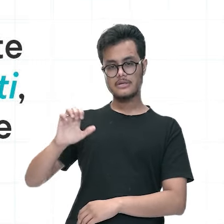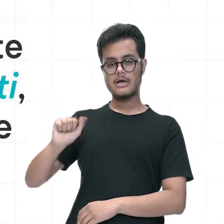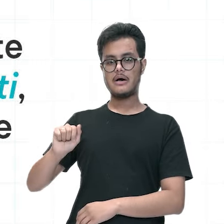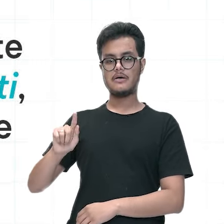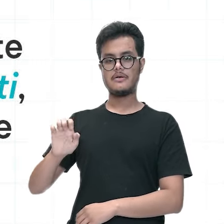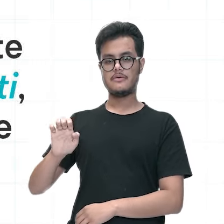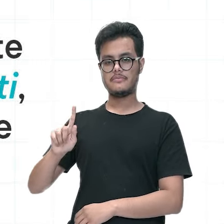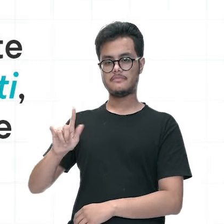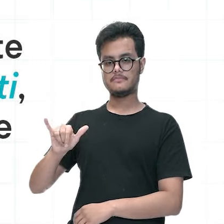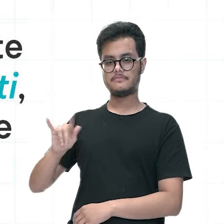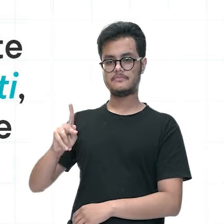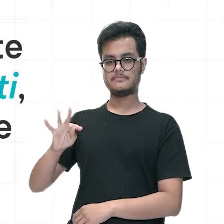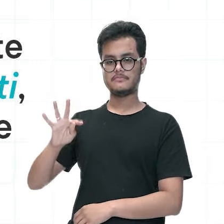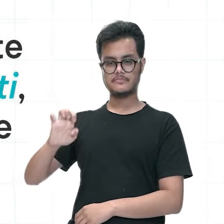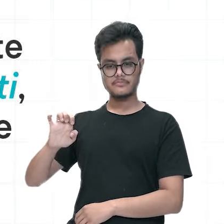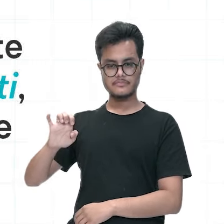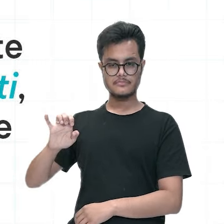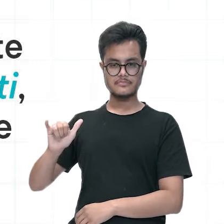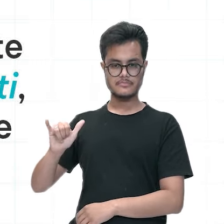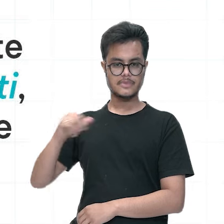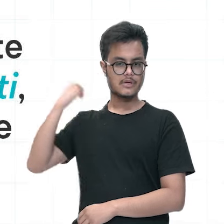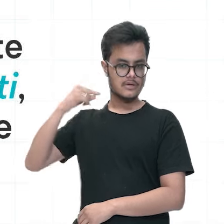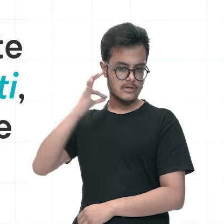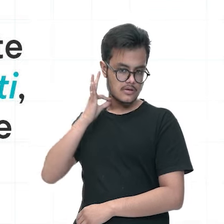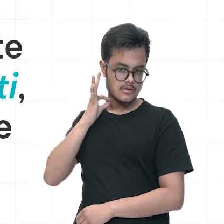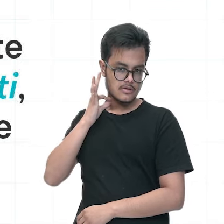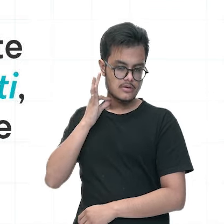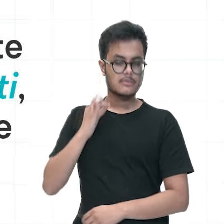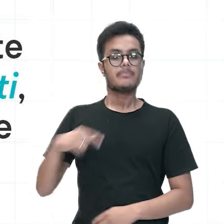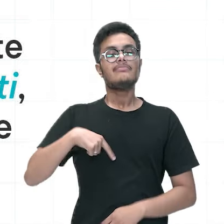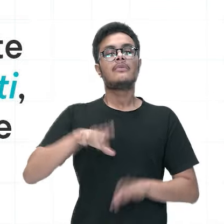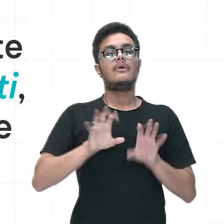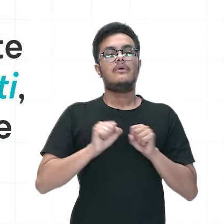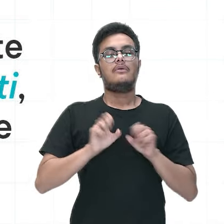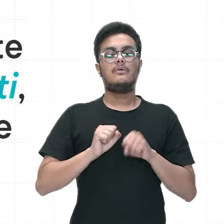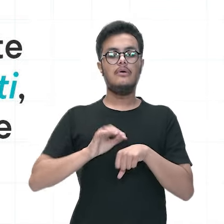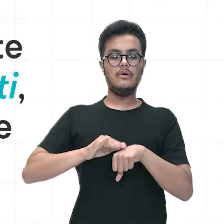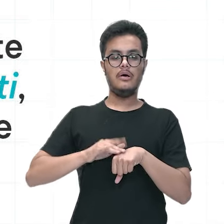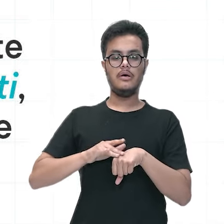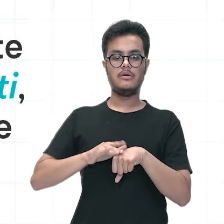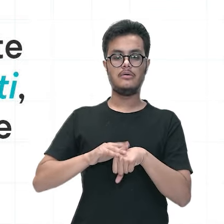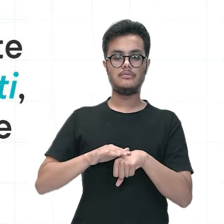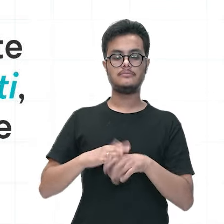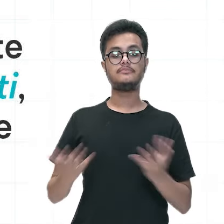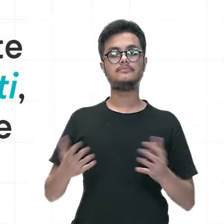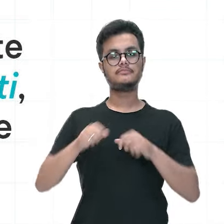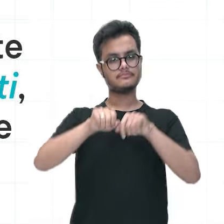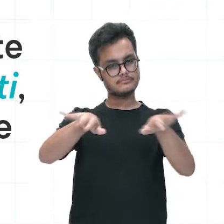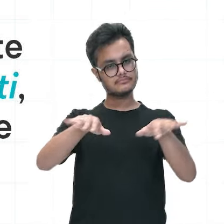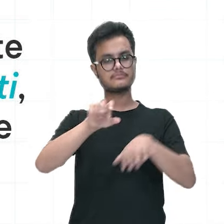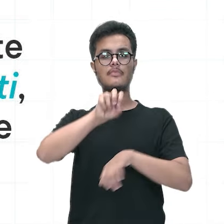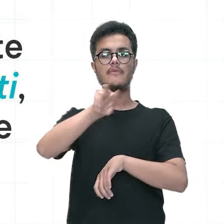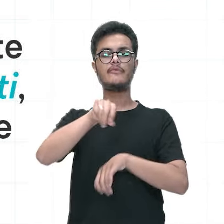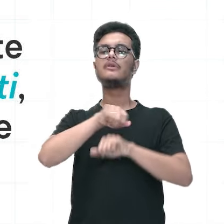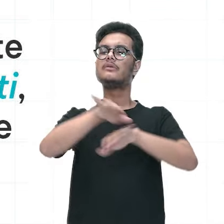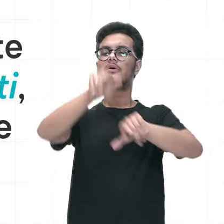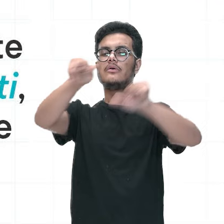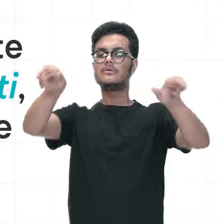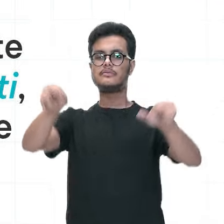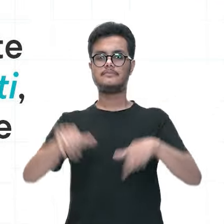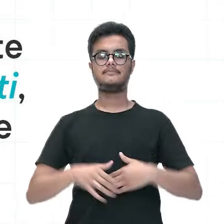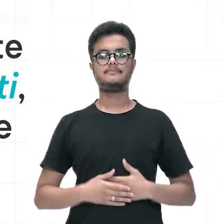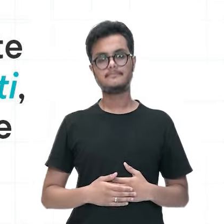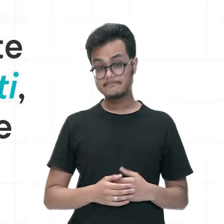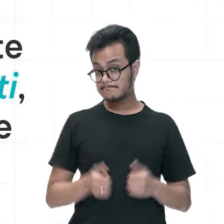silvestre e são picados pelo Aedes aegypti que por sua vez é infectado e transmite o vírus para outras pessoas.